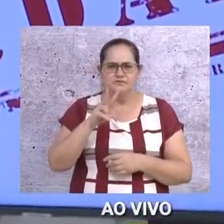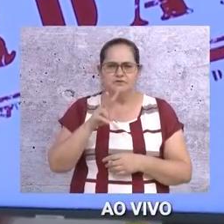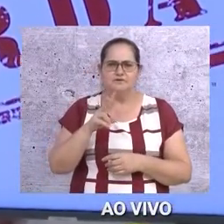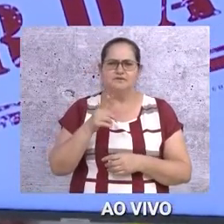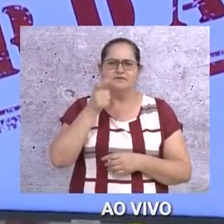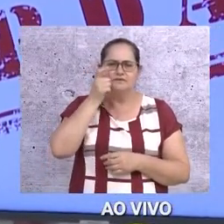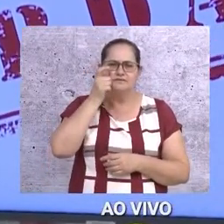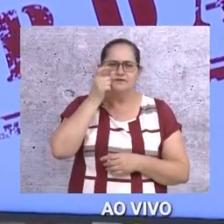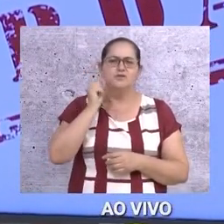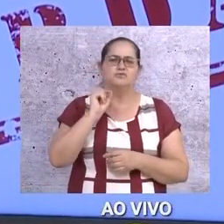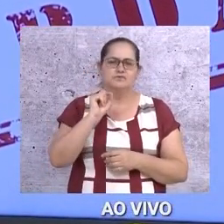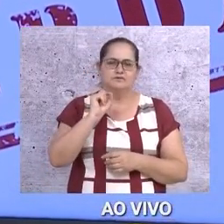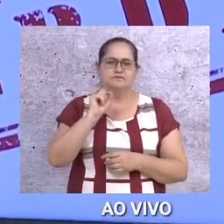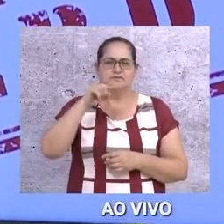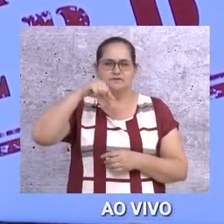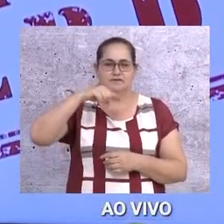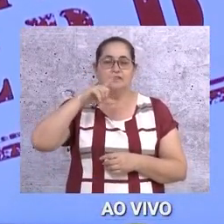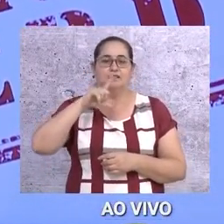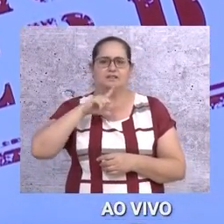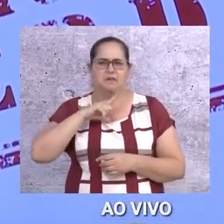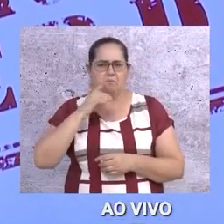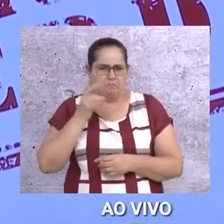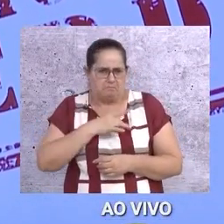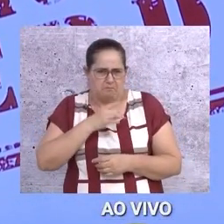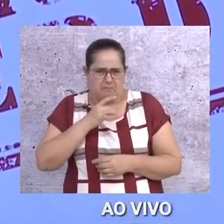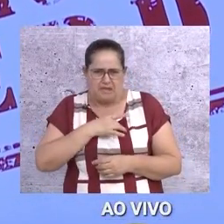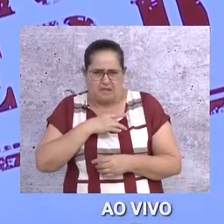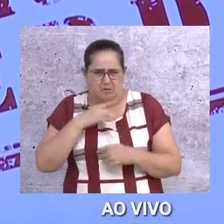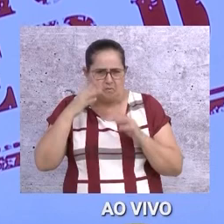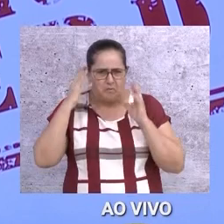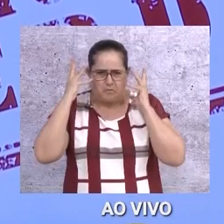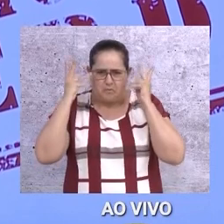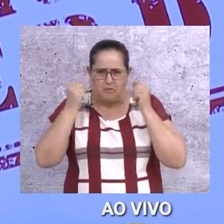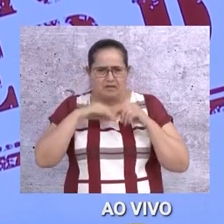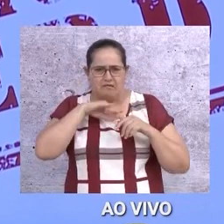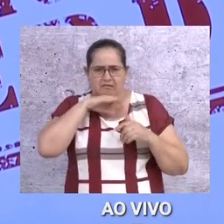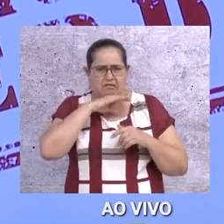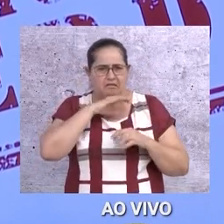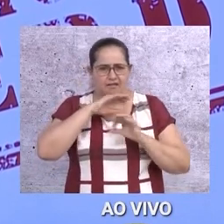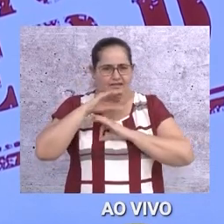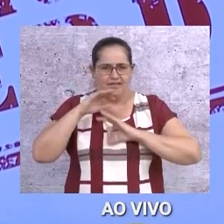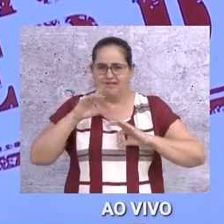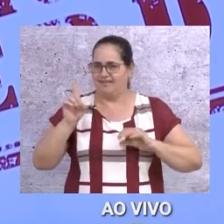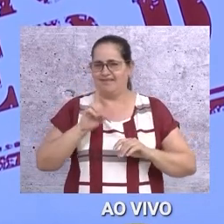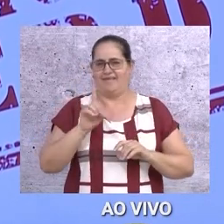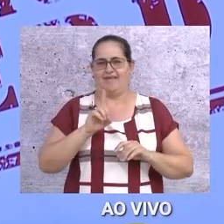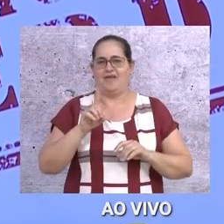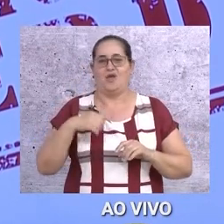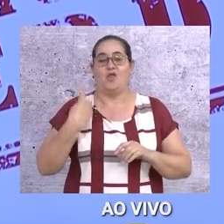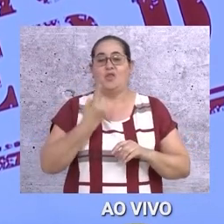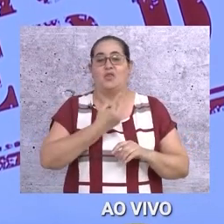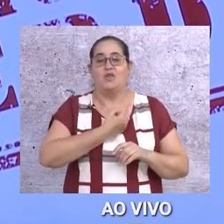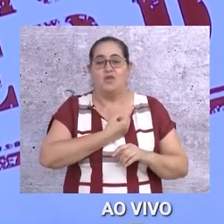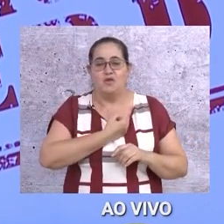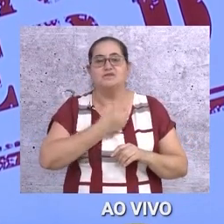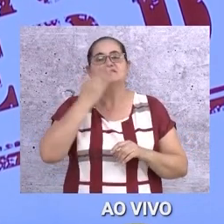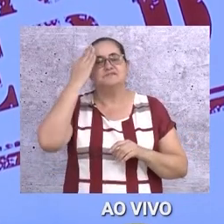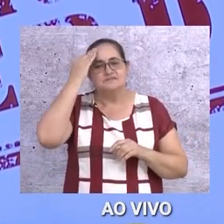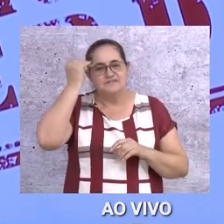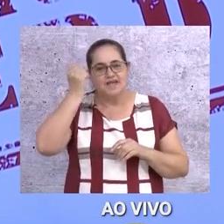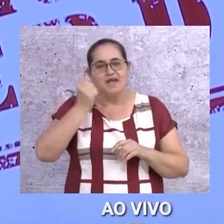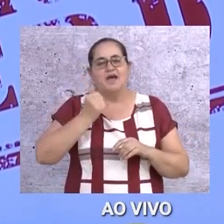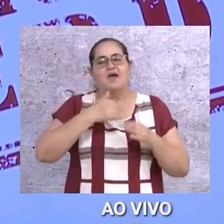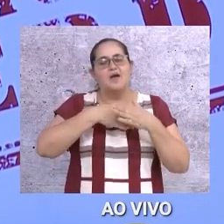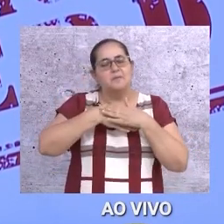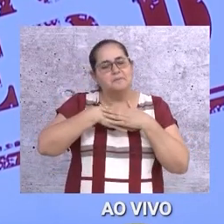interessante? Então, aqui, ó, a gente não tem medo nem da onça e nem do rastro. Mas também a gente sabe amansar os